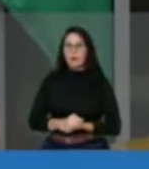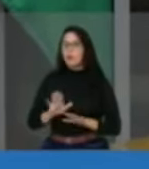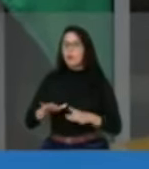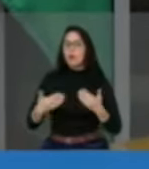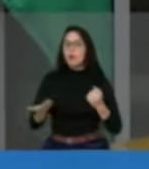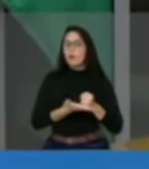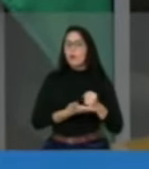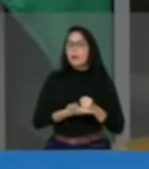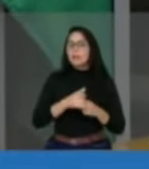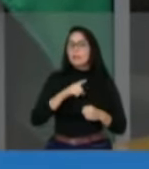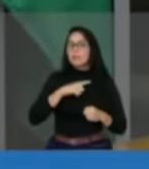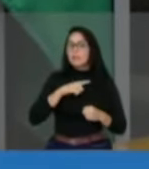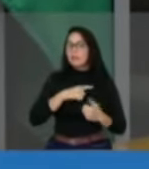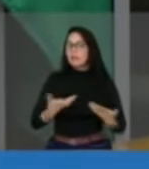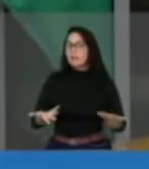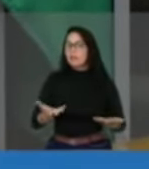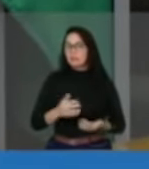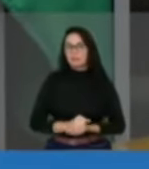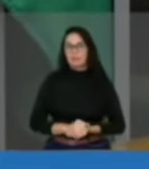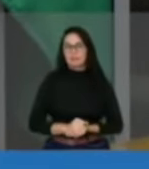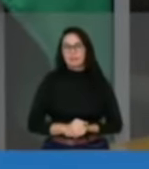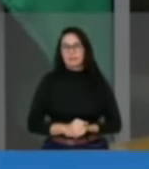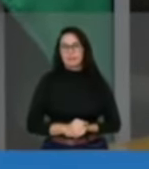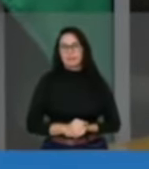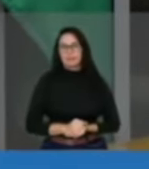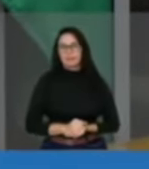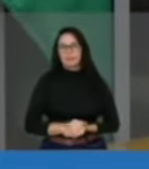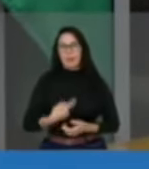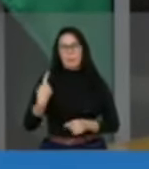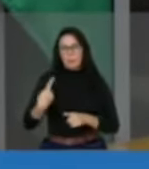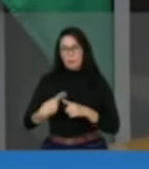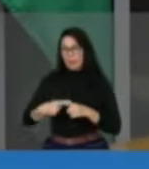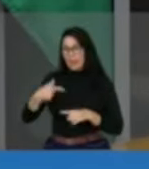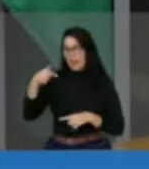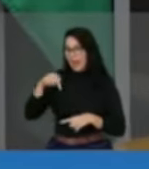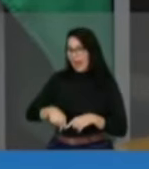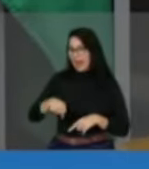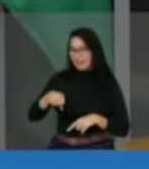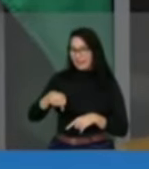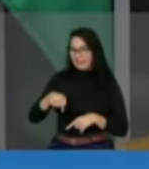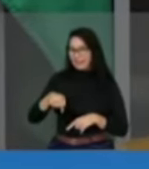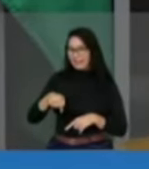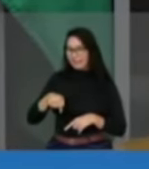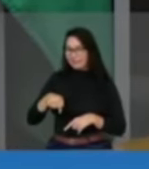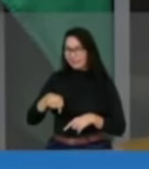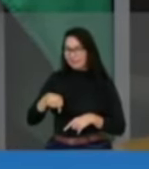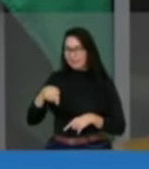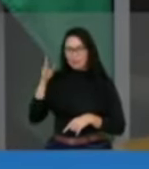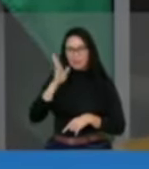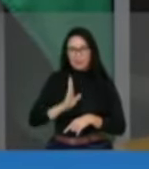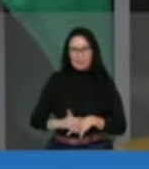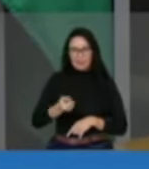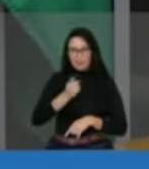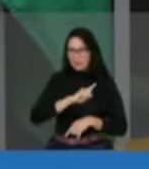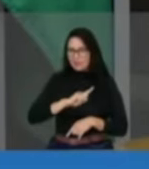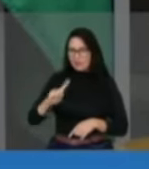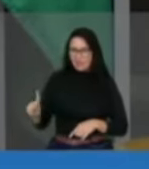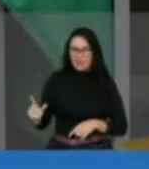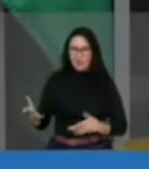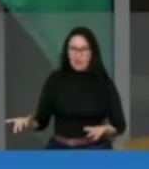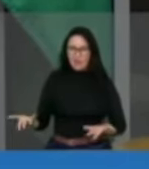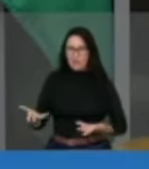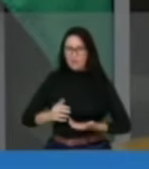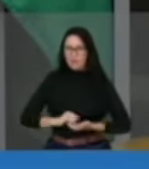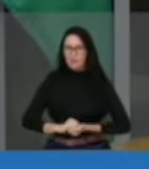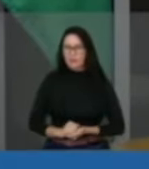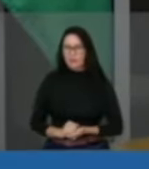Porque não é nos preceitos do Estado de Direito e do devido processo legal.